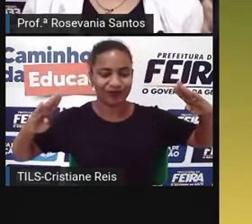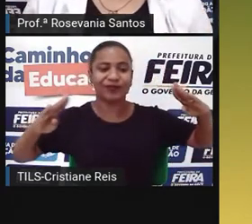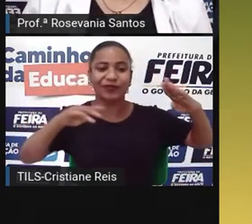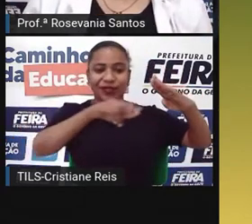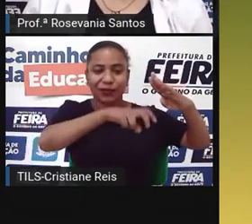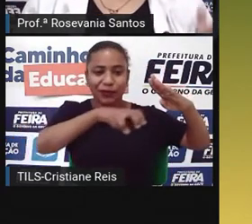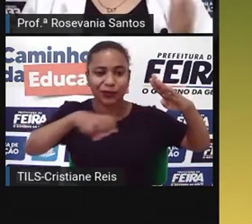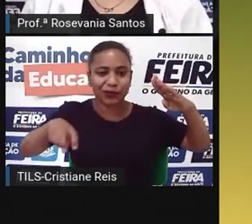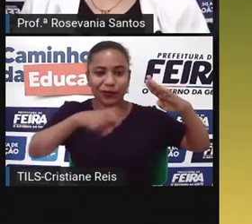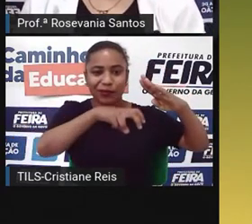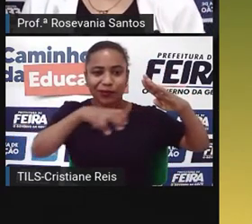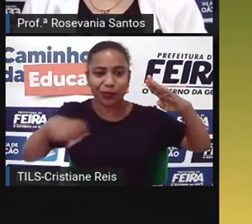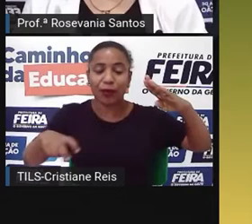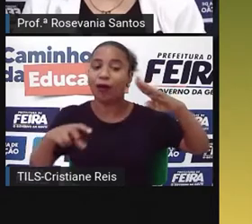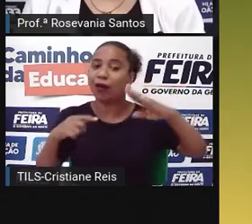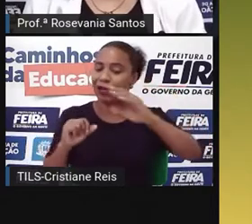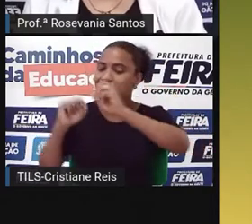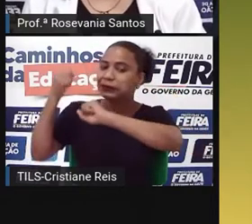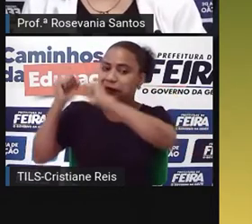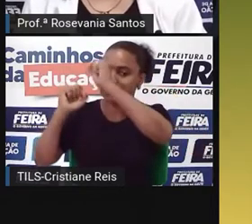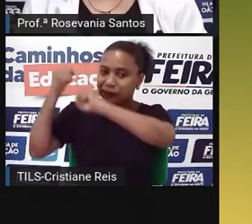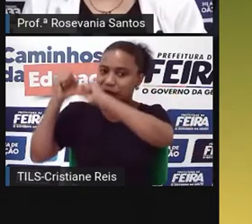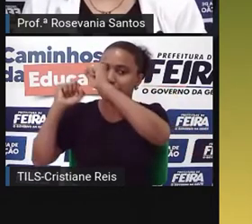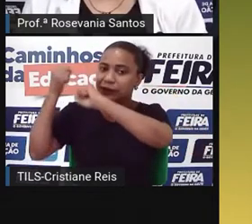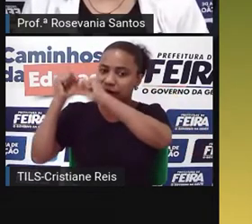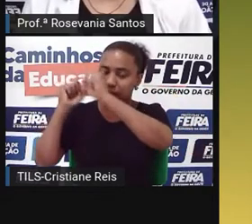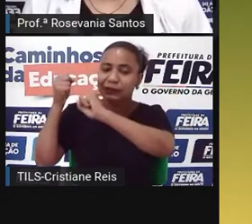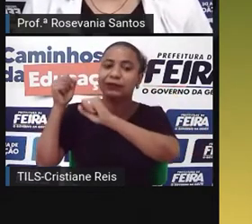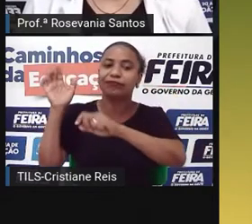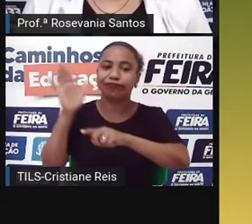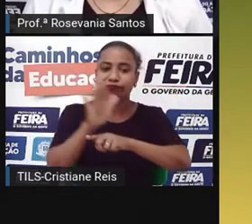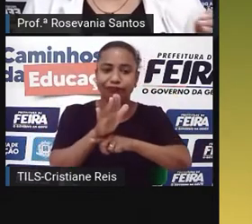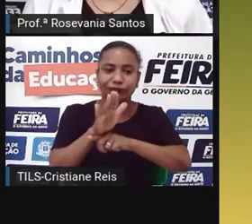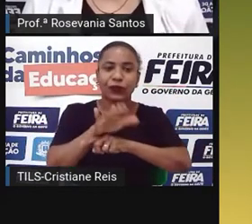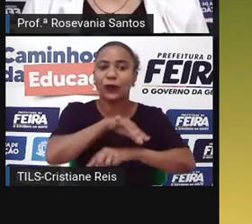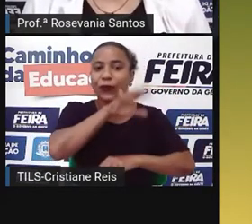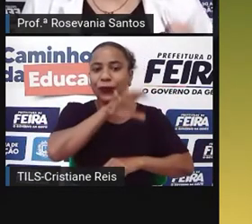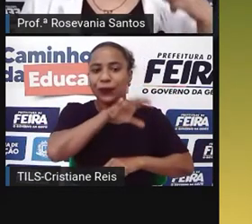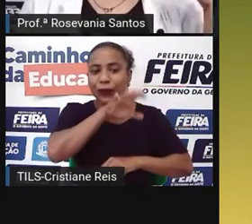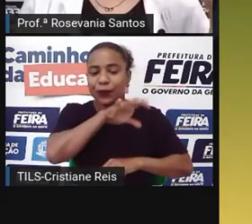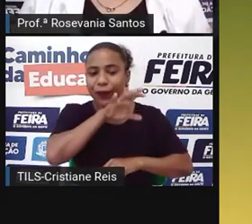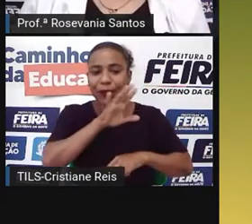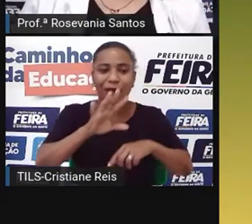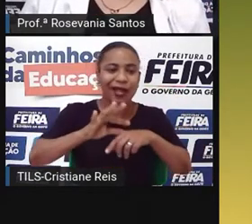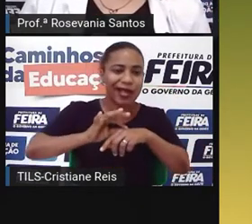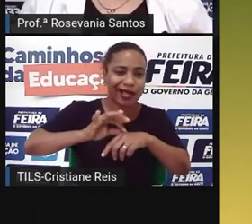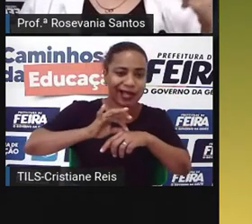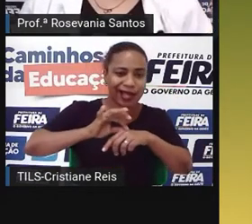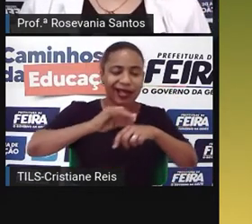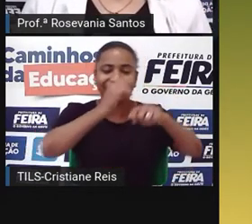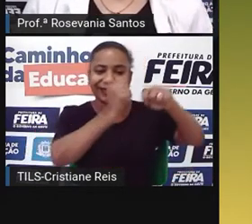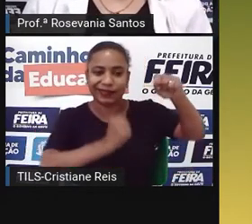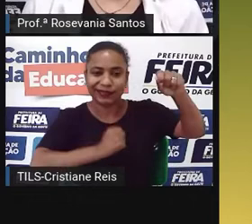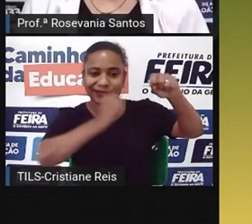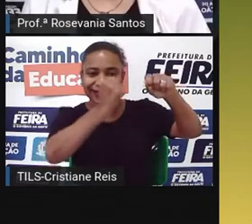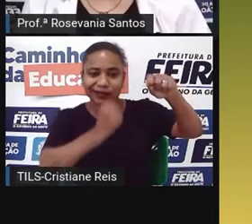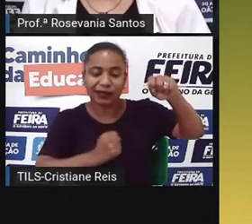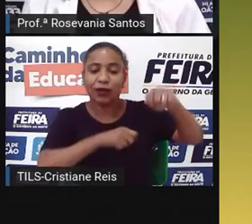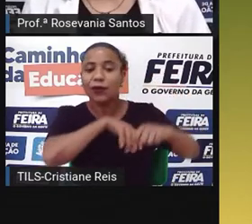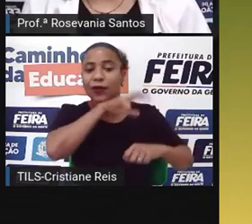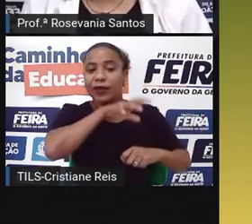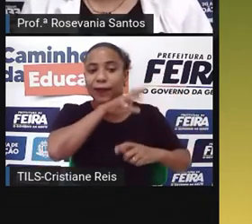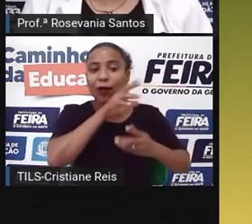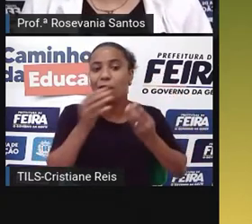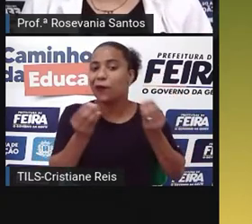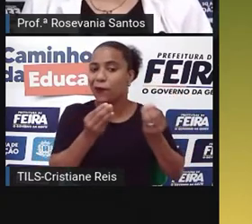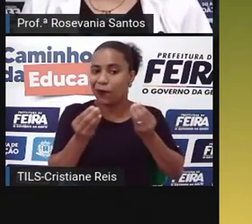e automação desses resultados aí que a gente vai ter no final, né? De que tipo de carne, que tipo de animal, que tipo de produto você vai